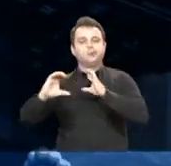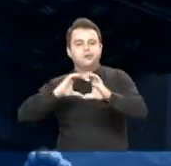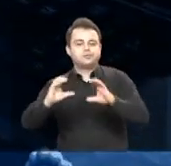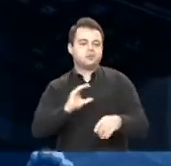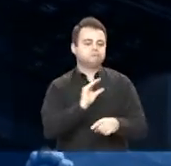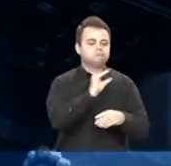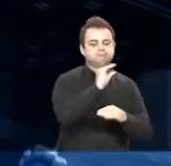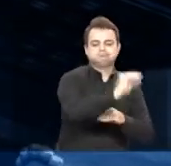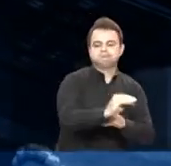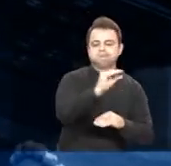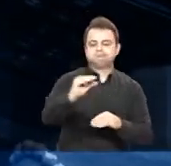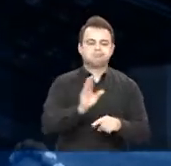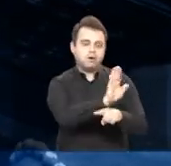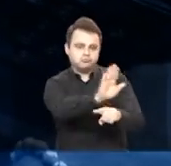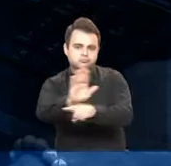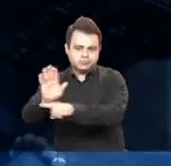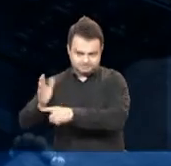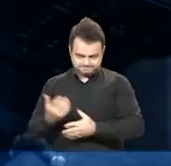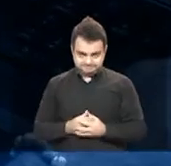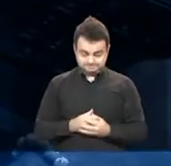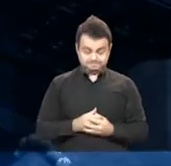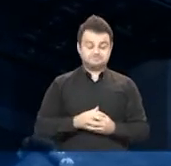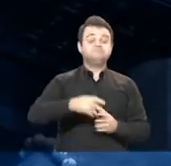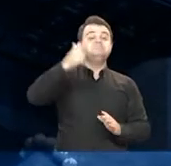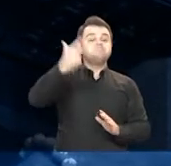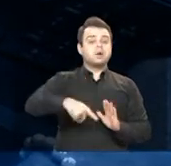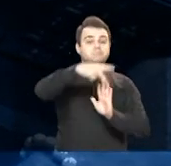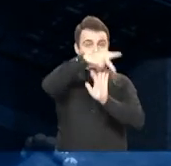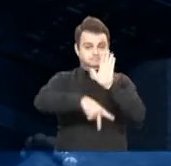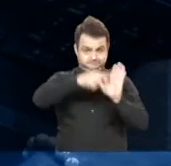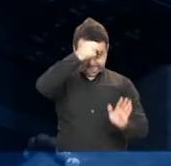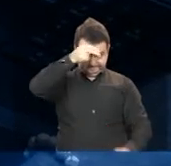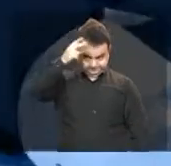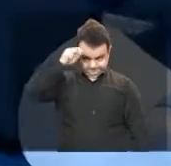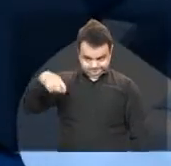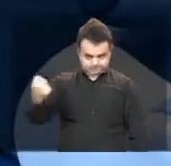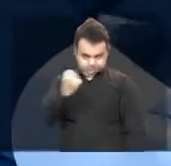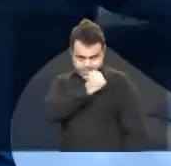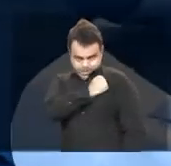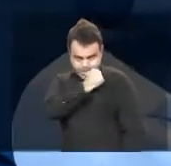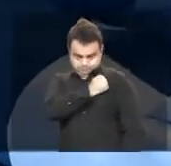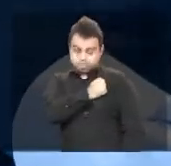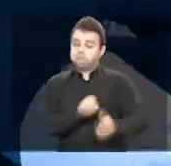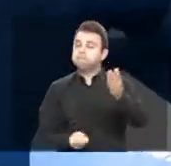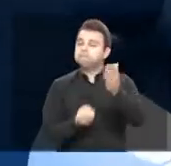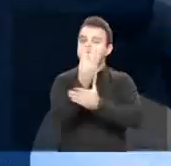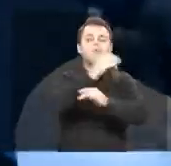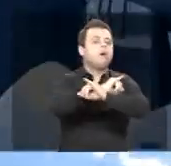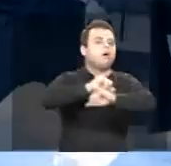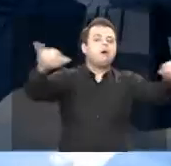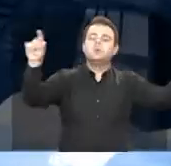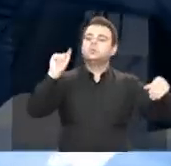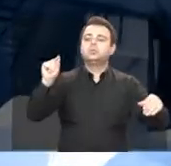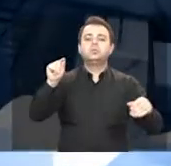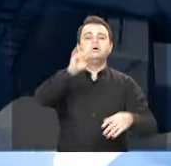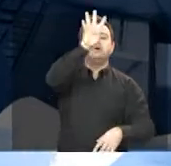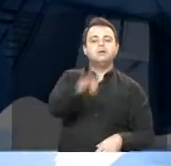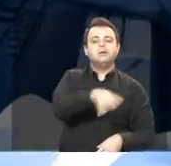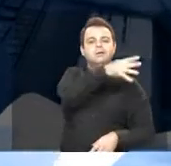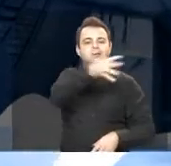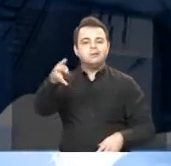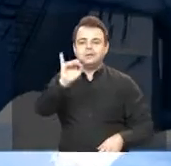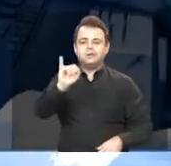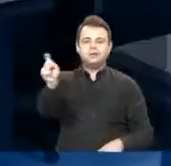Comunicação. O prefeito Edinho Araújo também assina projeto que institui a nova planta genérica de valores do